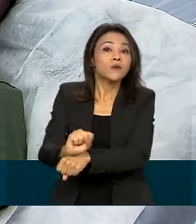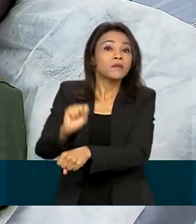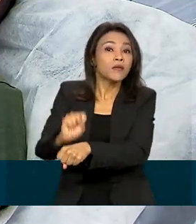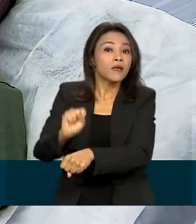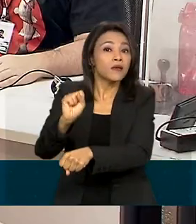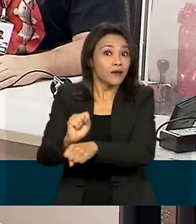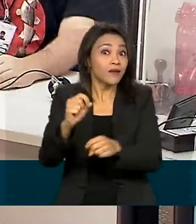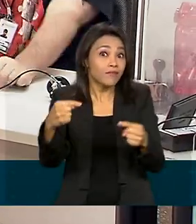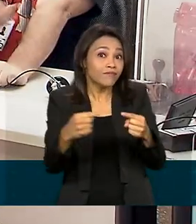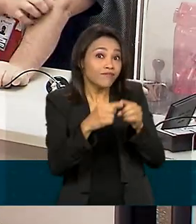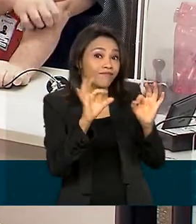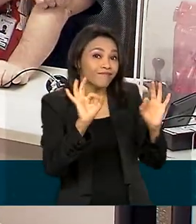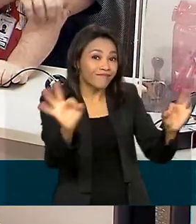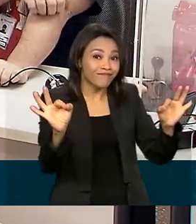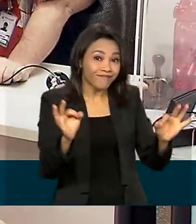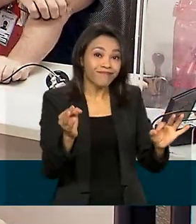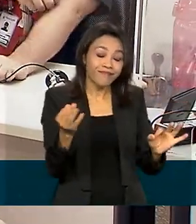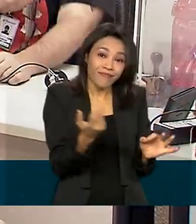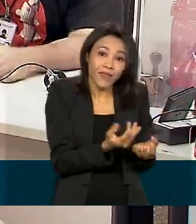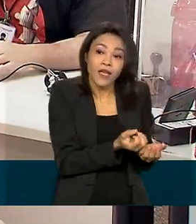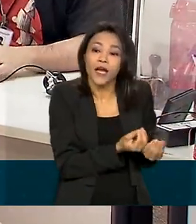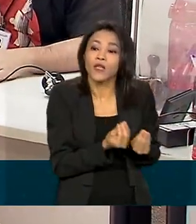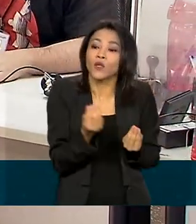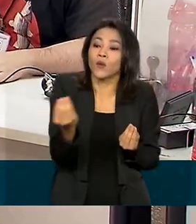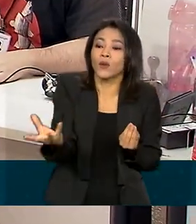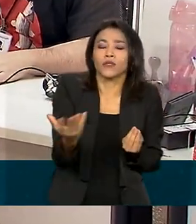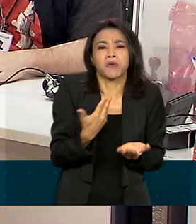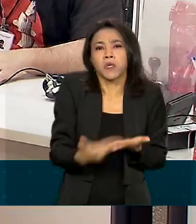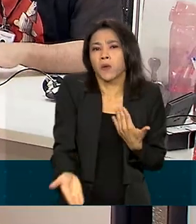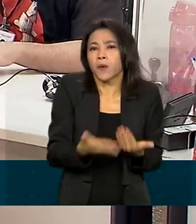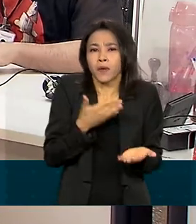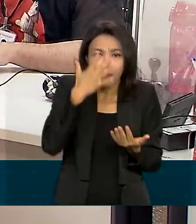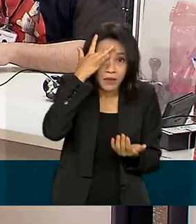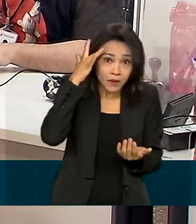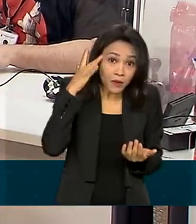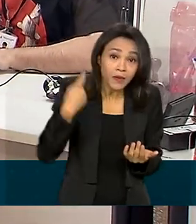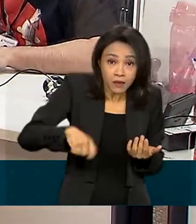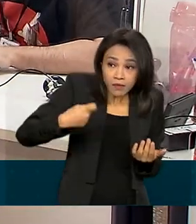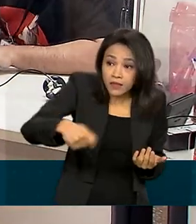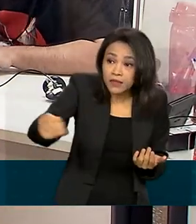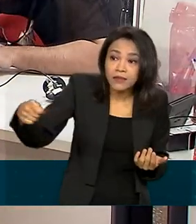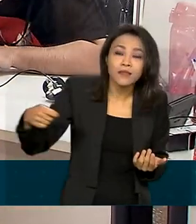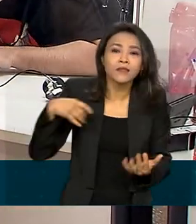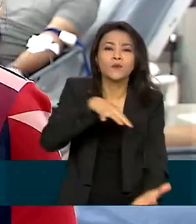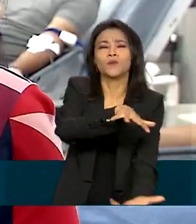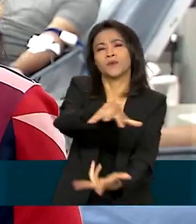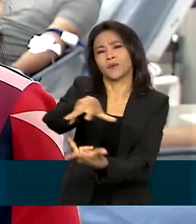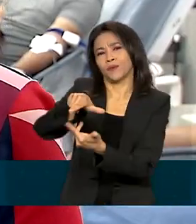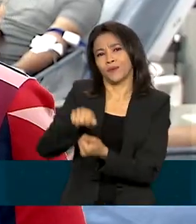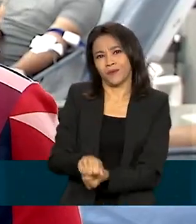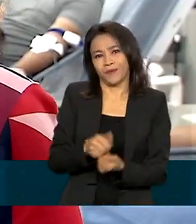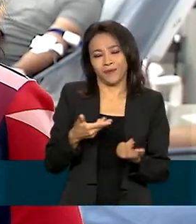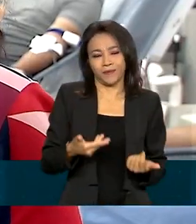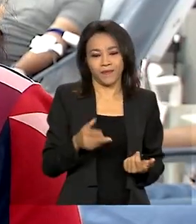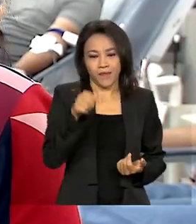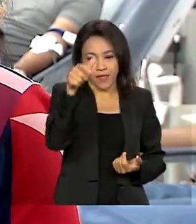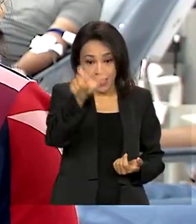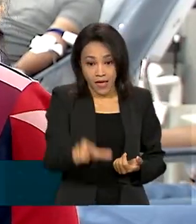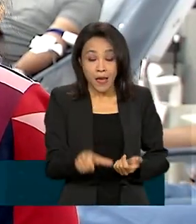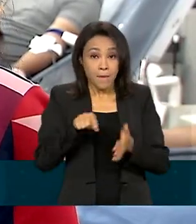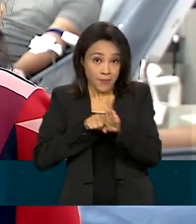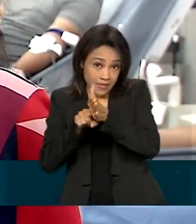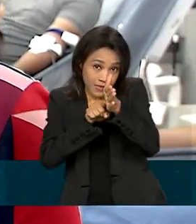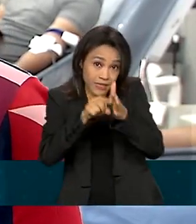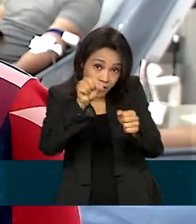confirmado. E a doação pode ser feita para qualquer pessoa que precise, em todo o mundo. Essa pesquisa que é feita diariamente,